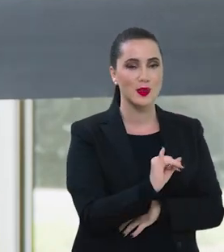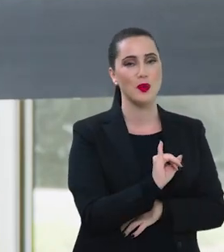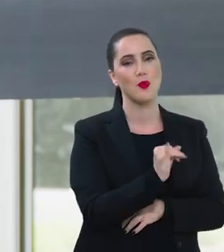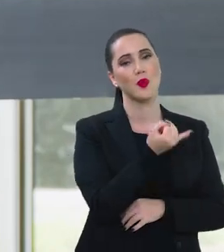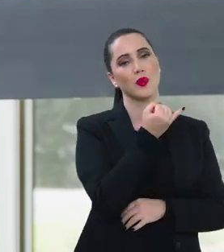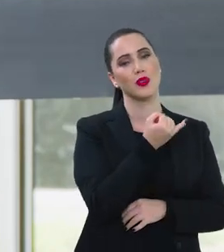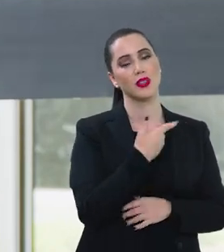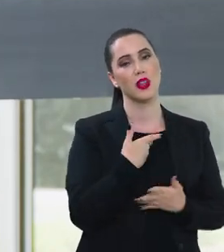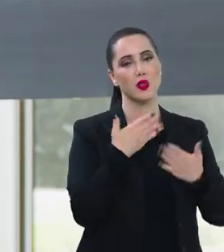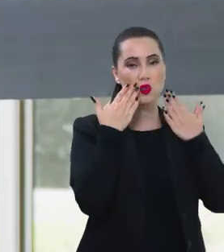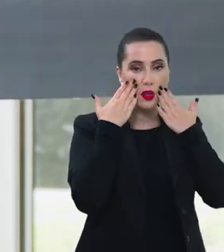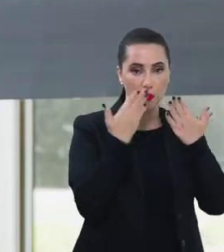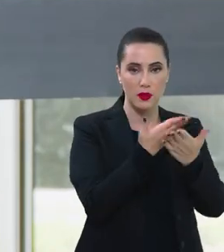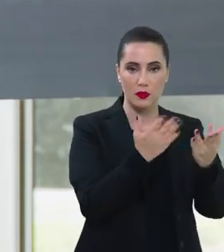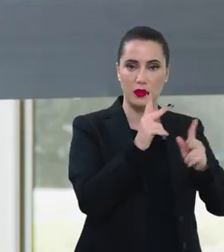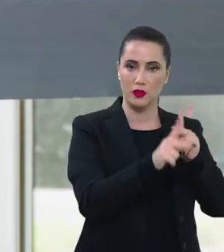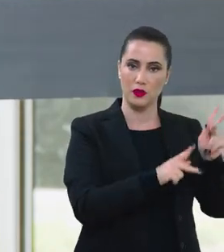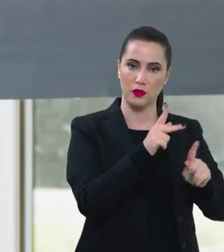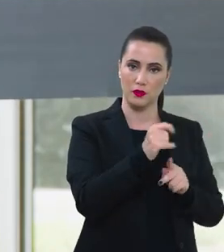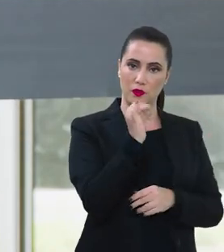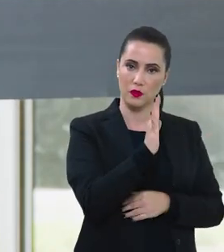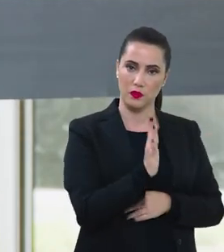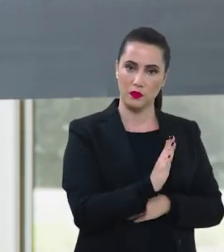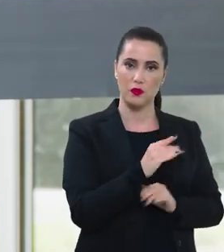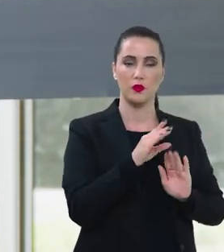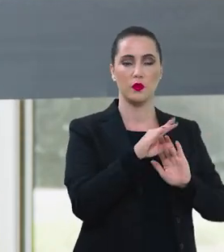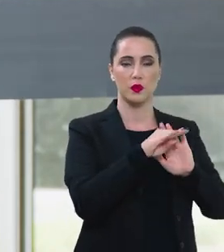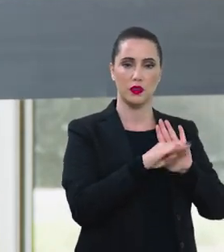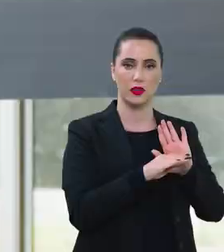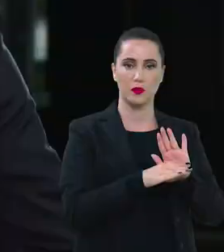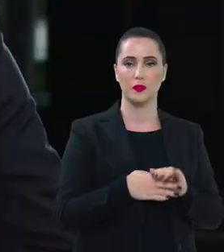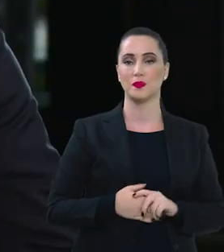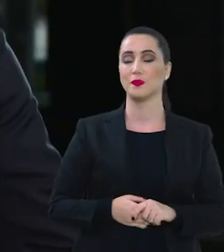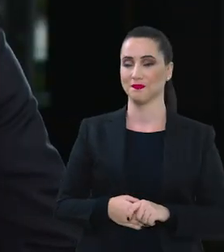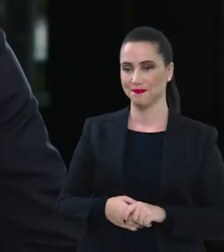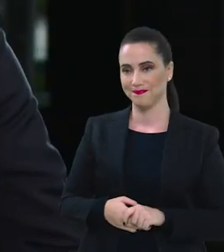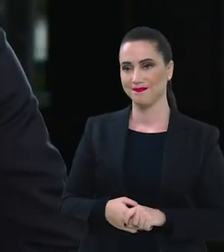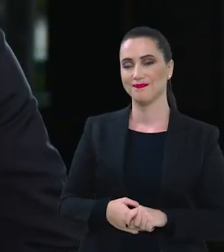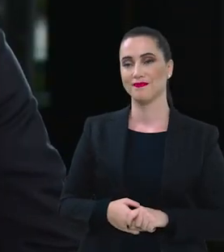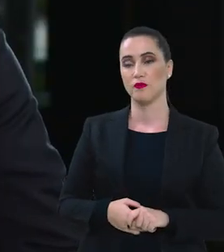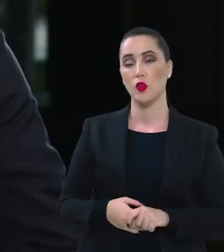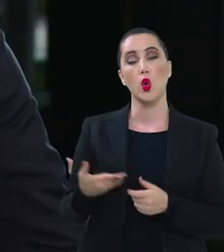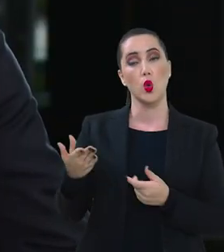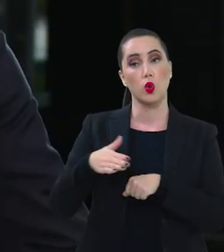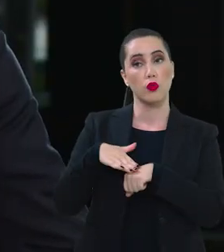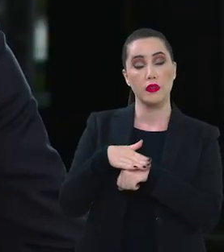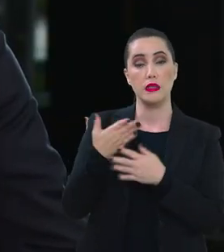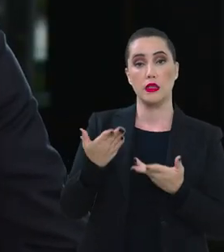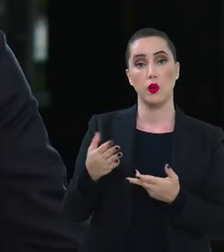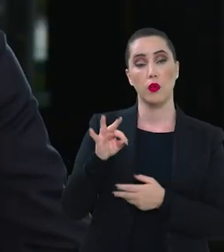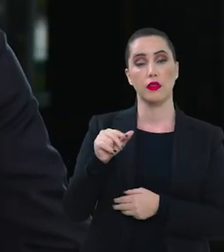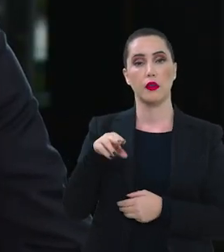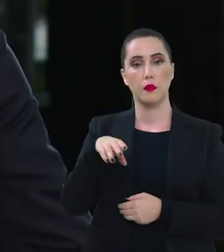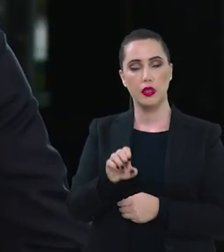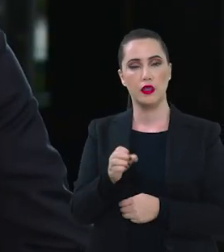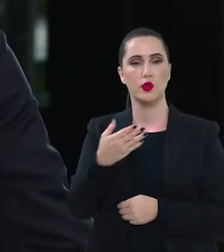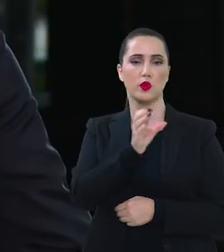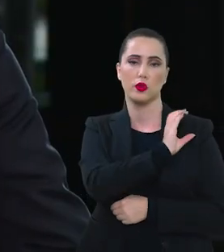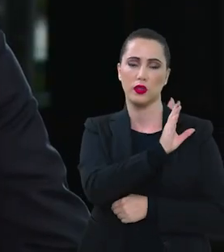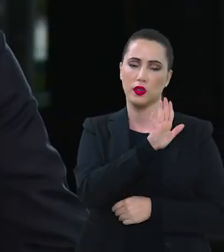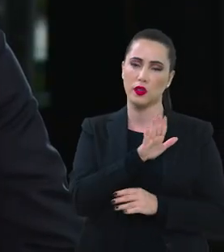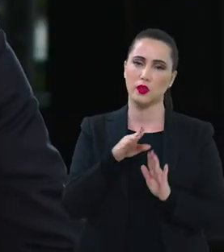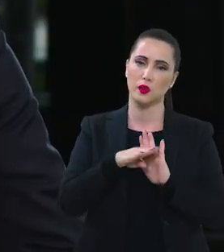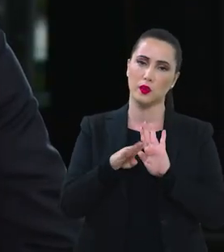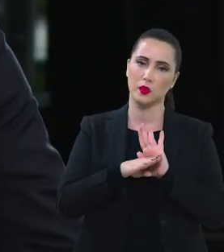oportunidade de estar aqui e apresentar para a população brasileira um pouco do programa eu conversei com Tamiris Sampaio coordenadora do